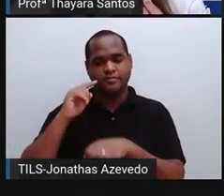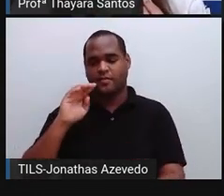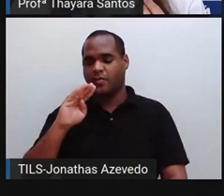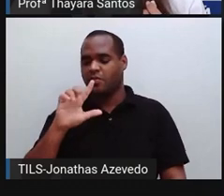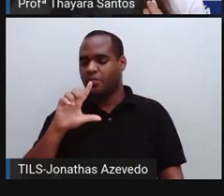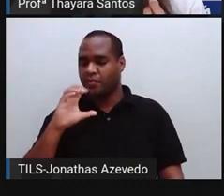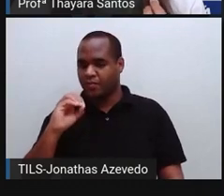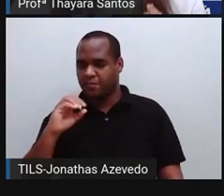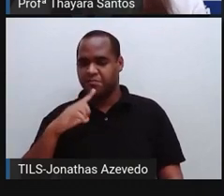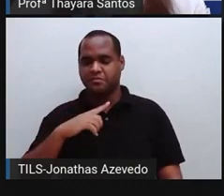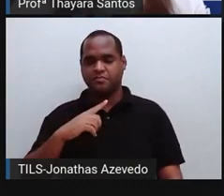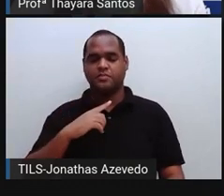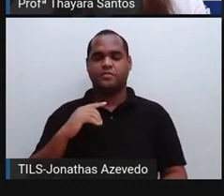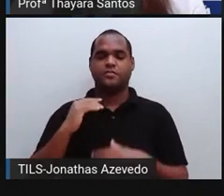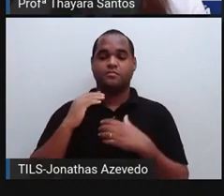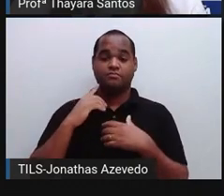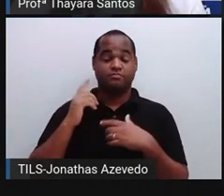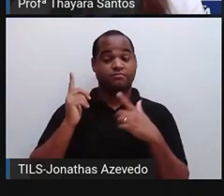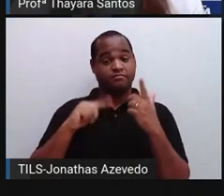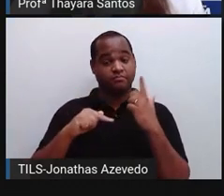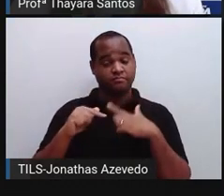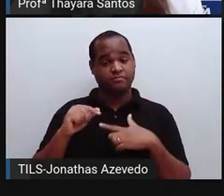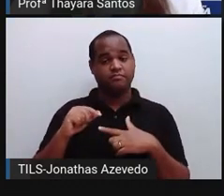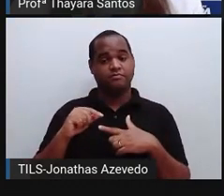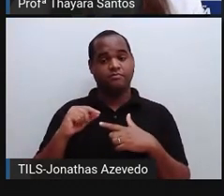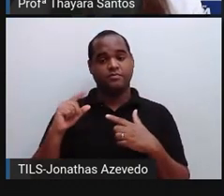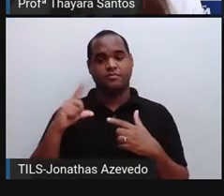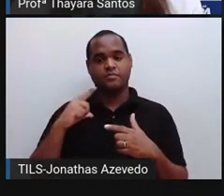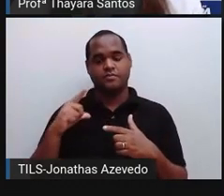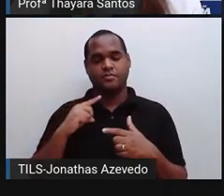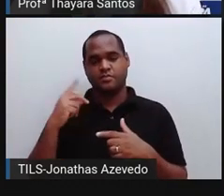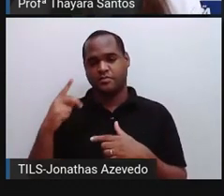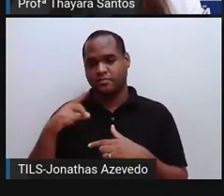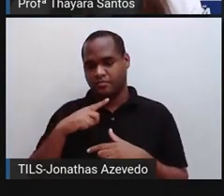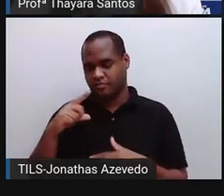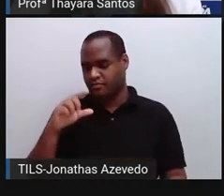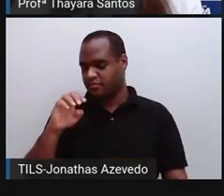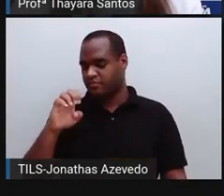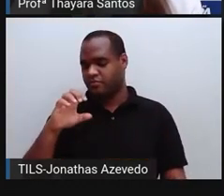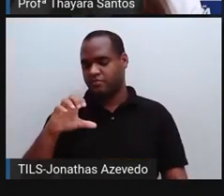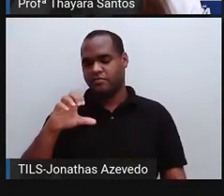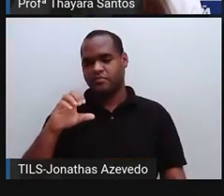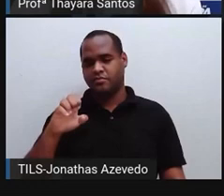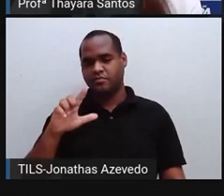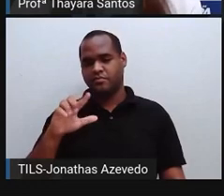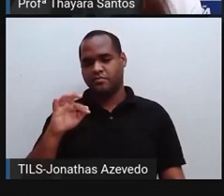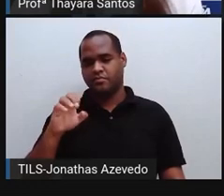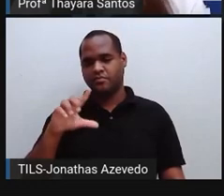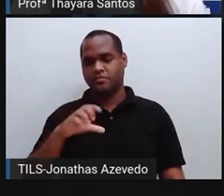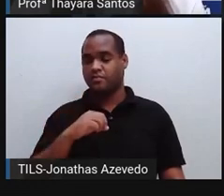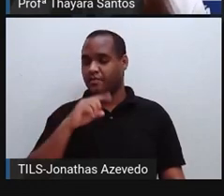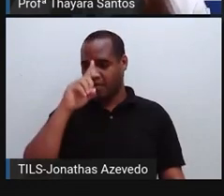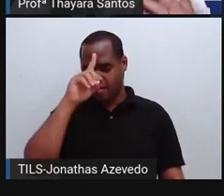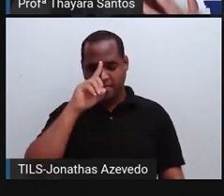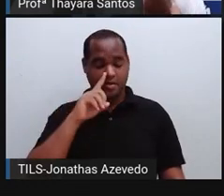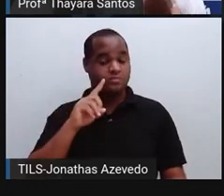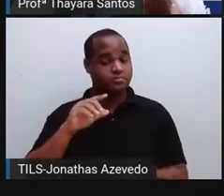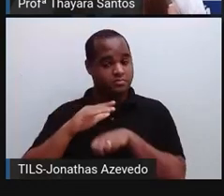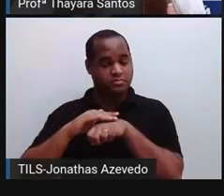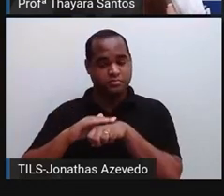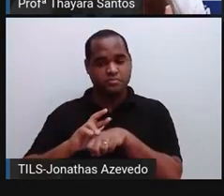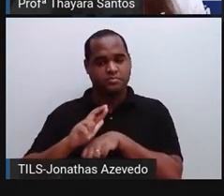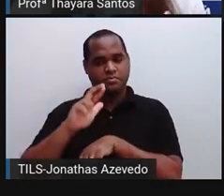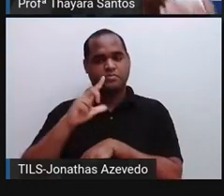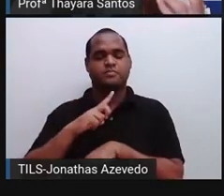partezinha pequenininha aqui. E a gente tem também o mesencefalo, que é essa região que está em amarelo. Mas o que é muito